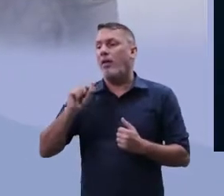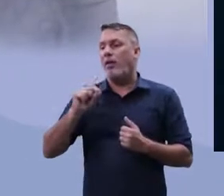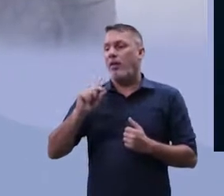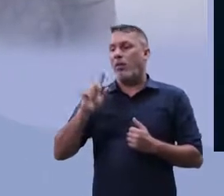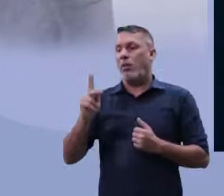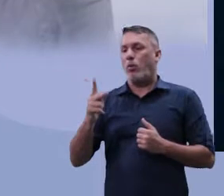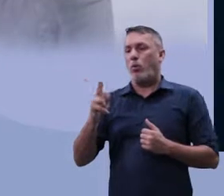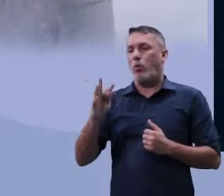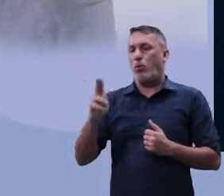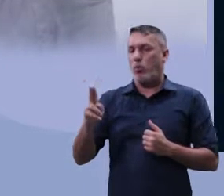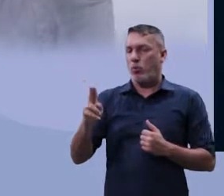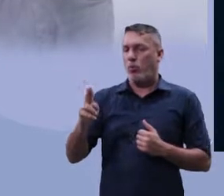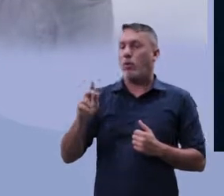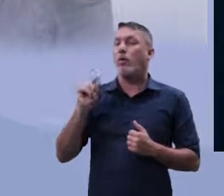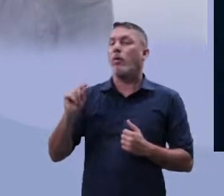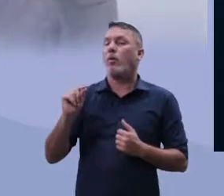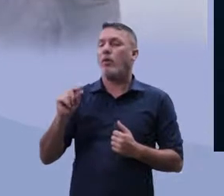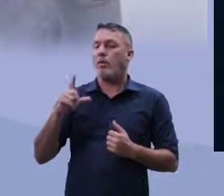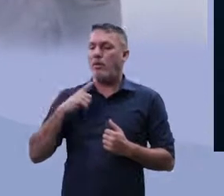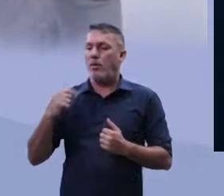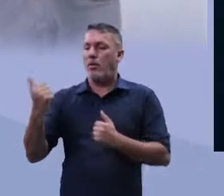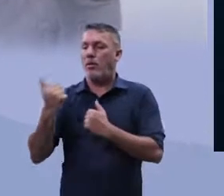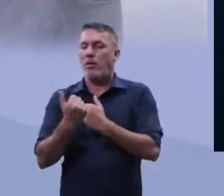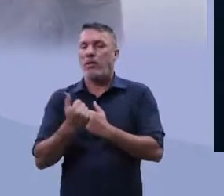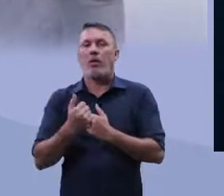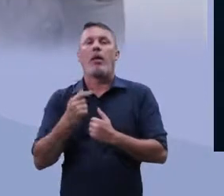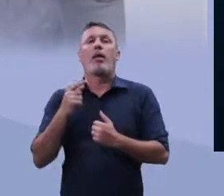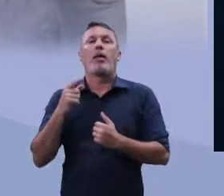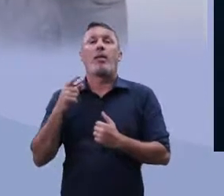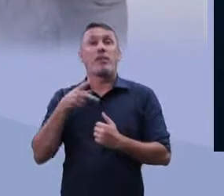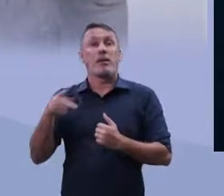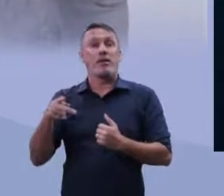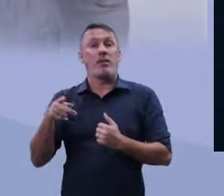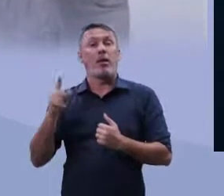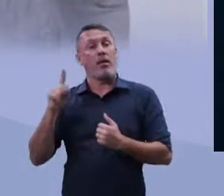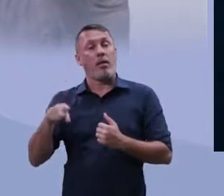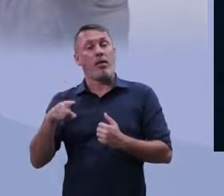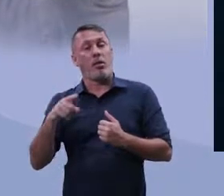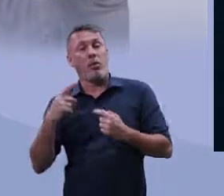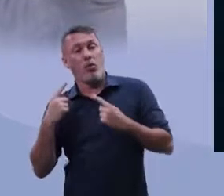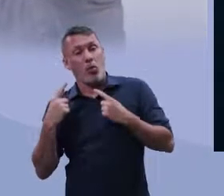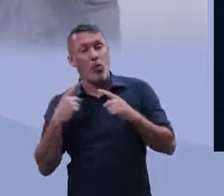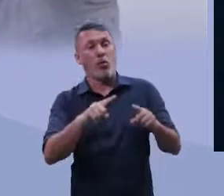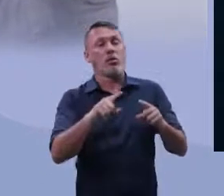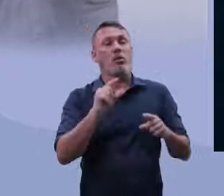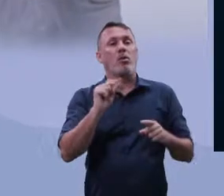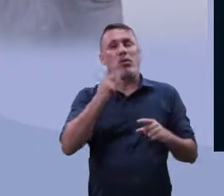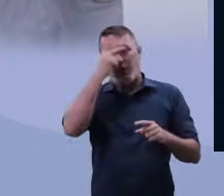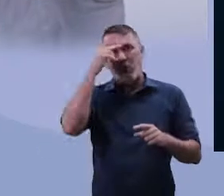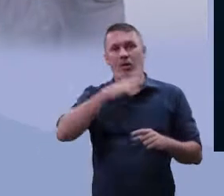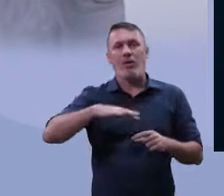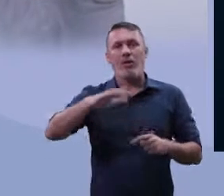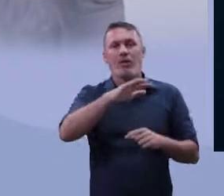Ou seja, ele era contrário àquela minoria que era, vamos dizer assim,